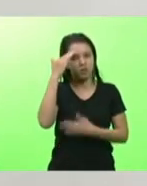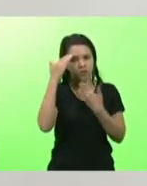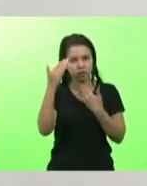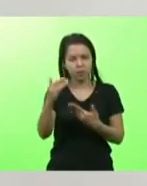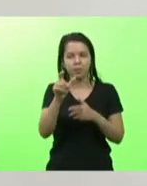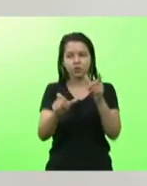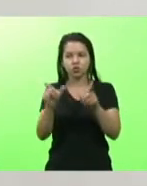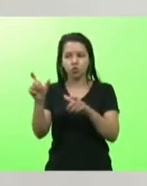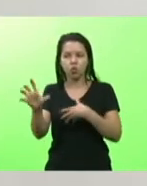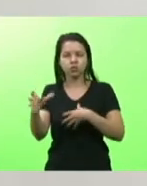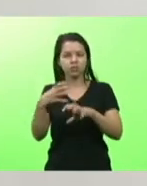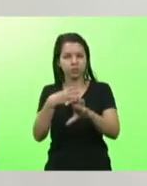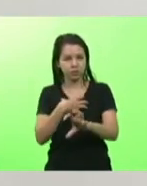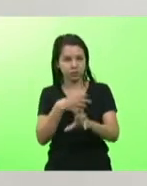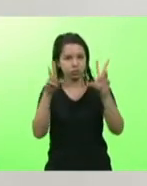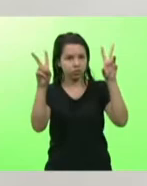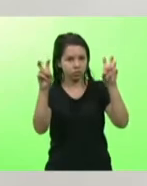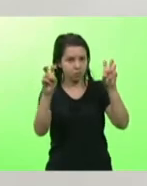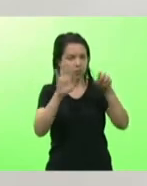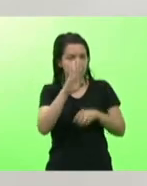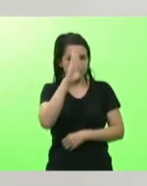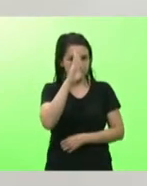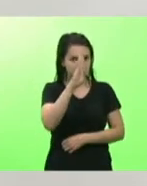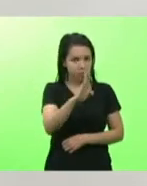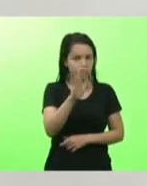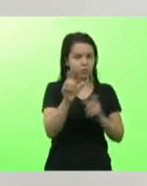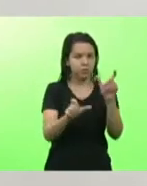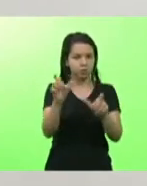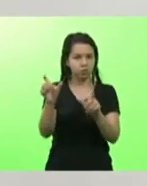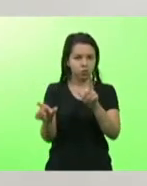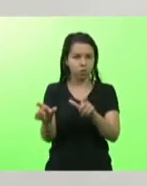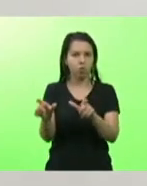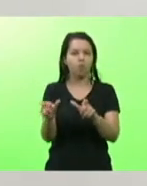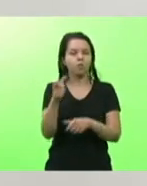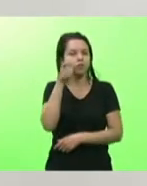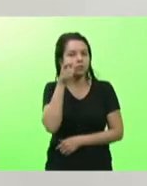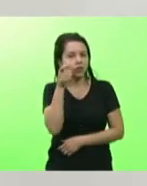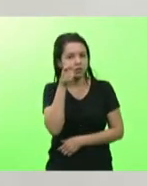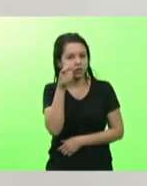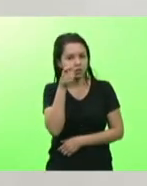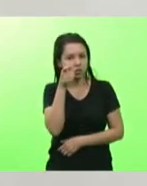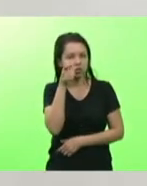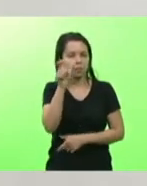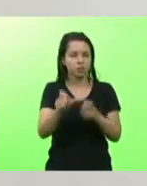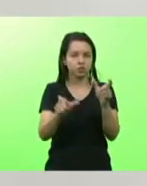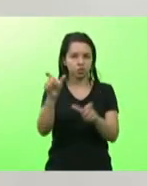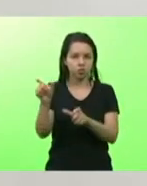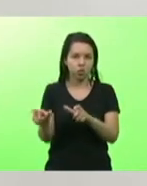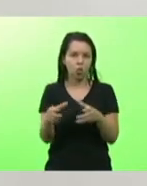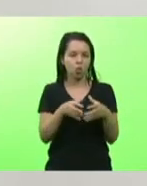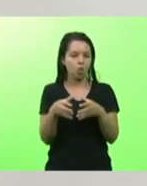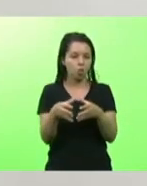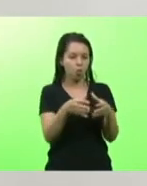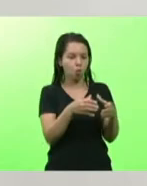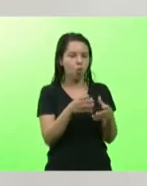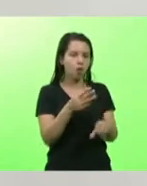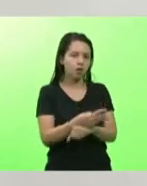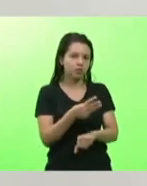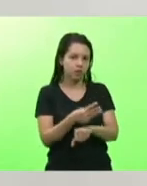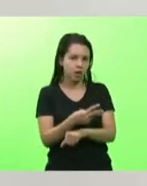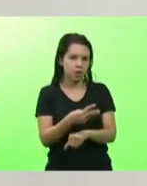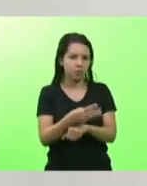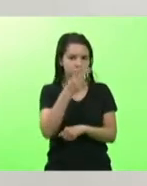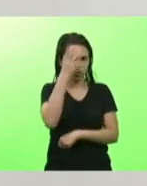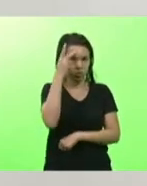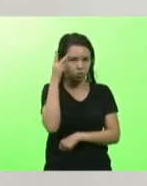causa mas principalmente as pessoas que estão aí nos assistindo as pessoas que estavam nos grupos de WhatsApp as pessoas que